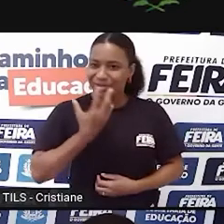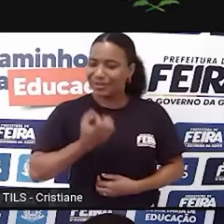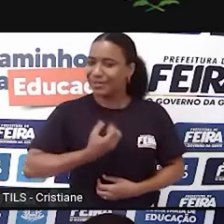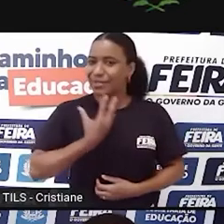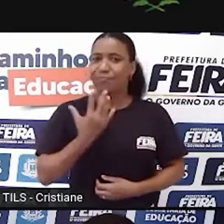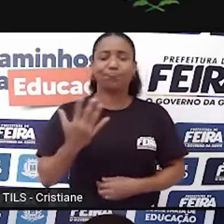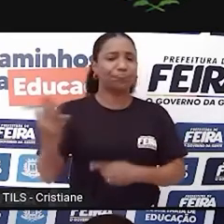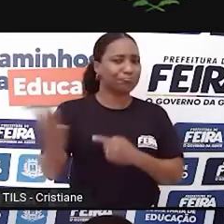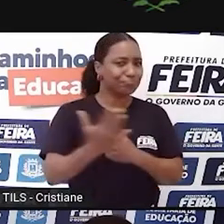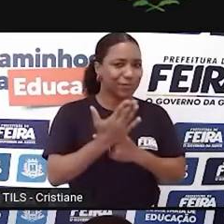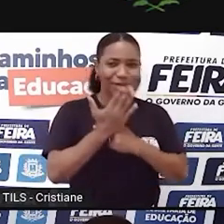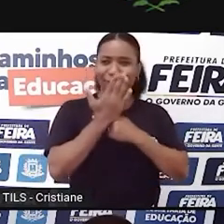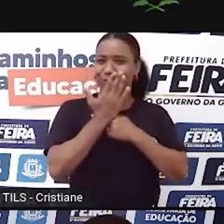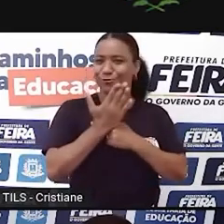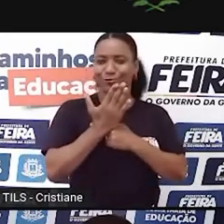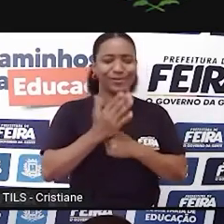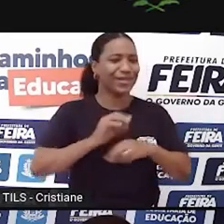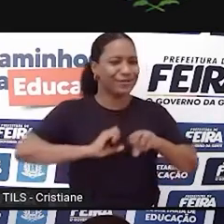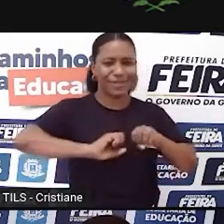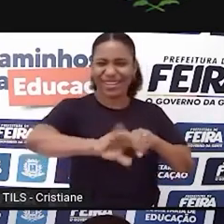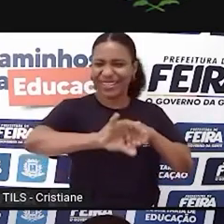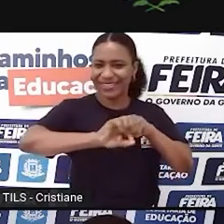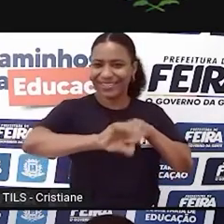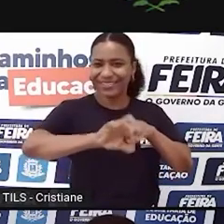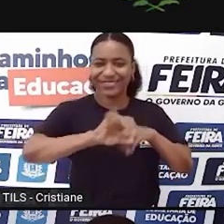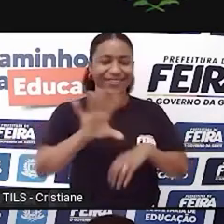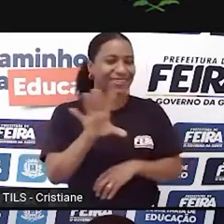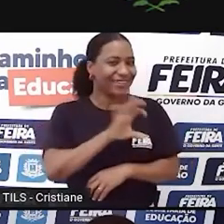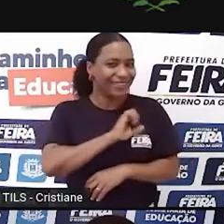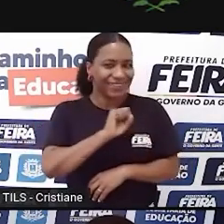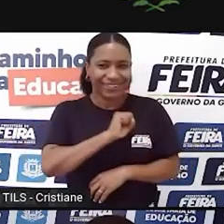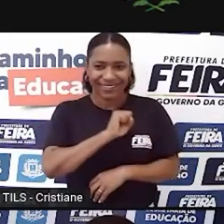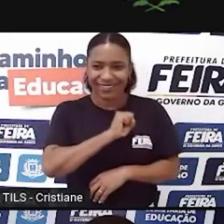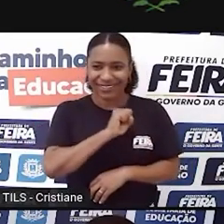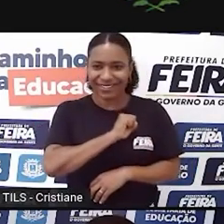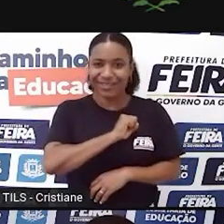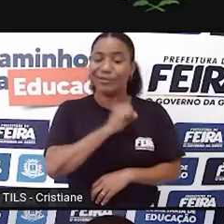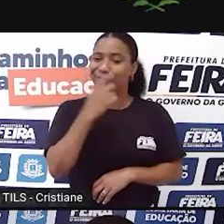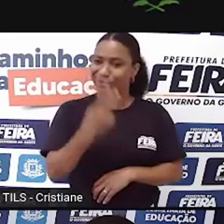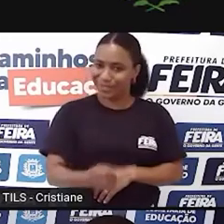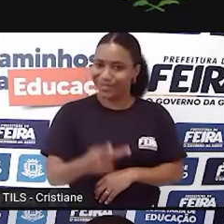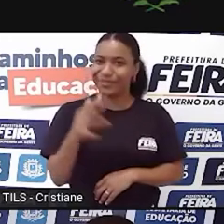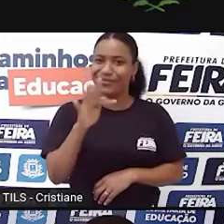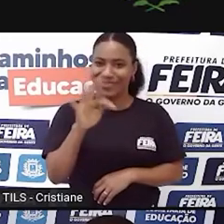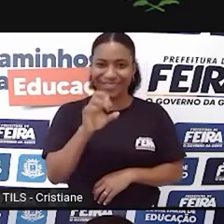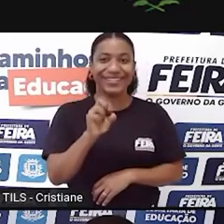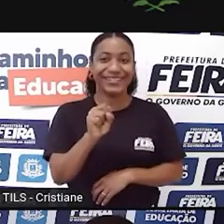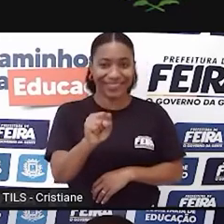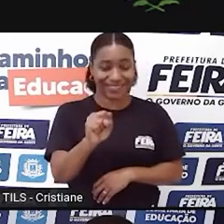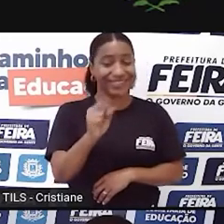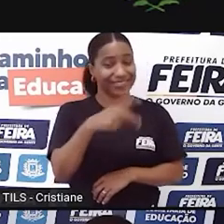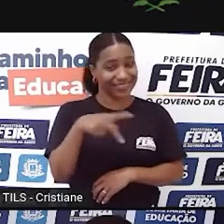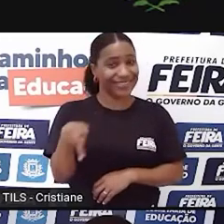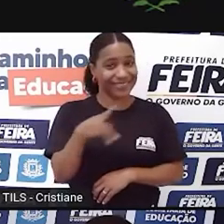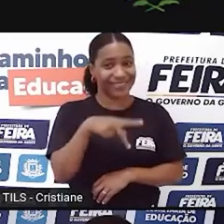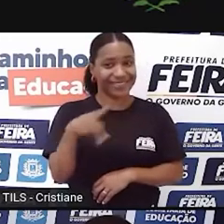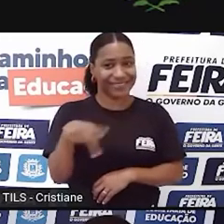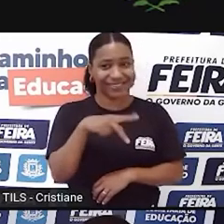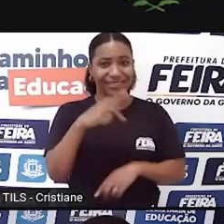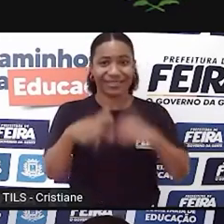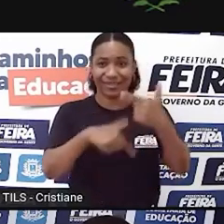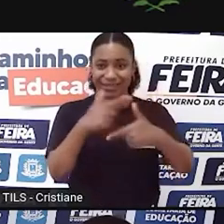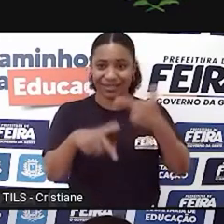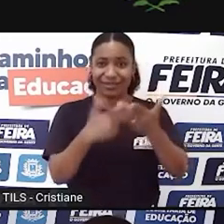Sou apaixonada pela educação, sou professora da rede municipal também, aqui de Feira de Santana, trabalho na escola